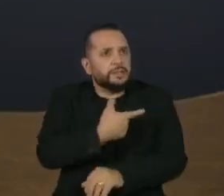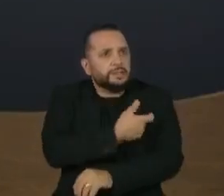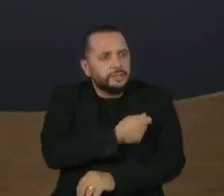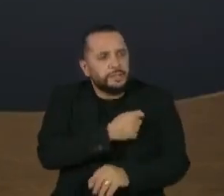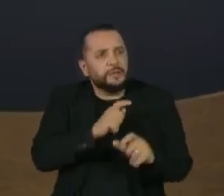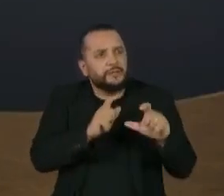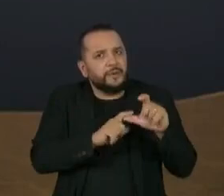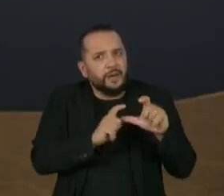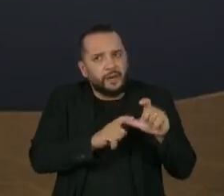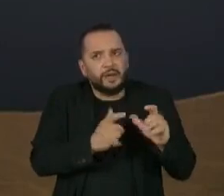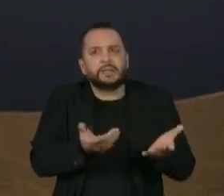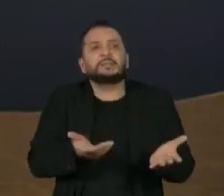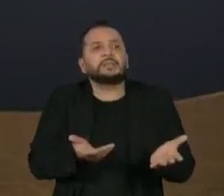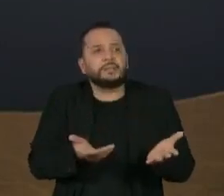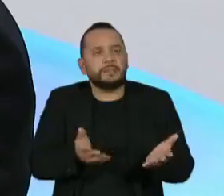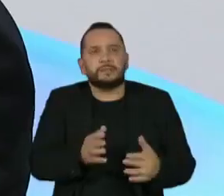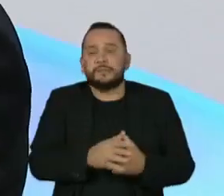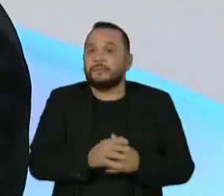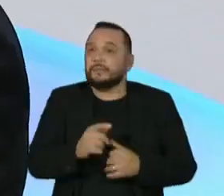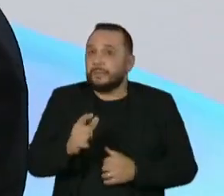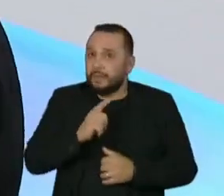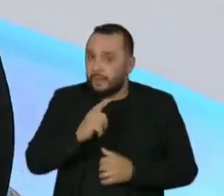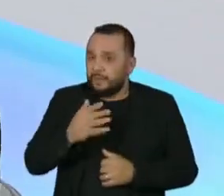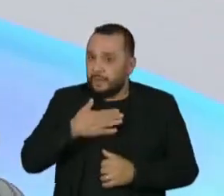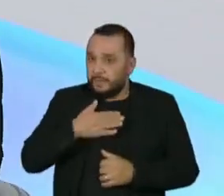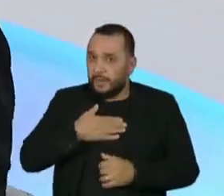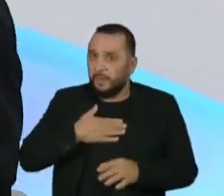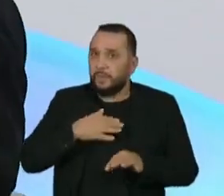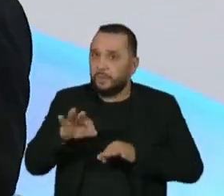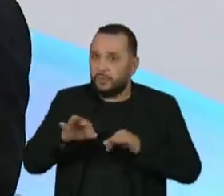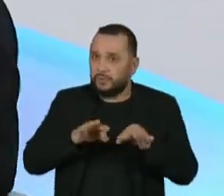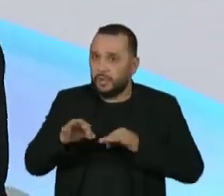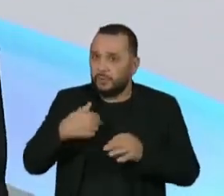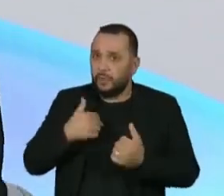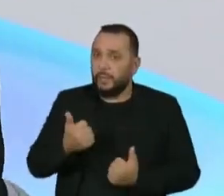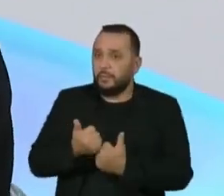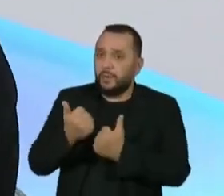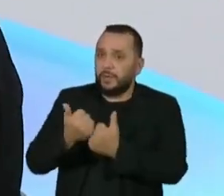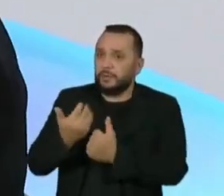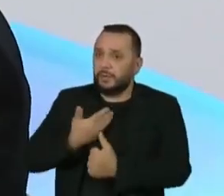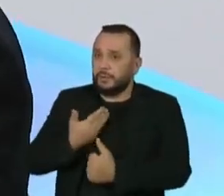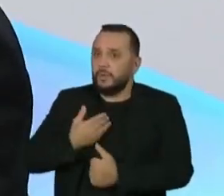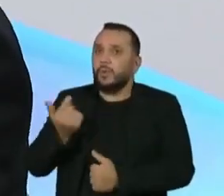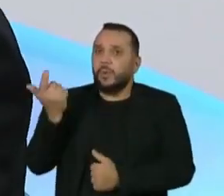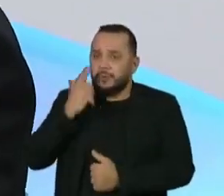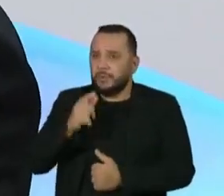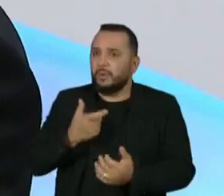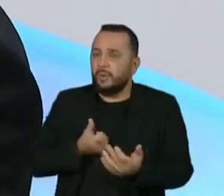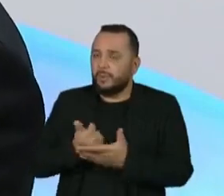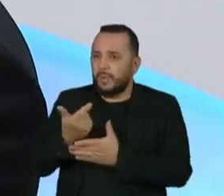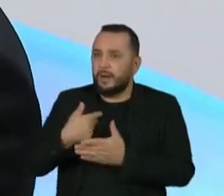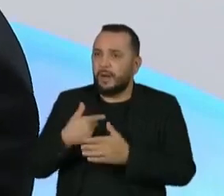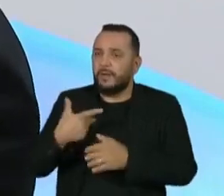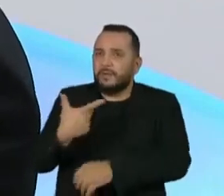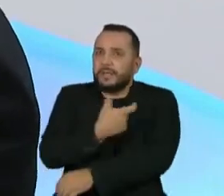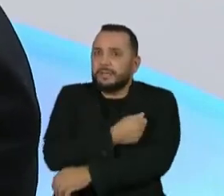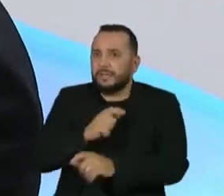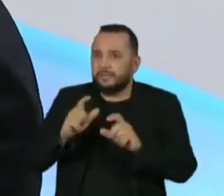FAD, em relação à covaquina... Mas foi um projeto de minha autoria, com o apoio dos colegas, que permitiu a compra das vacinas da FAD, é um processo